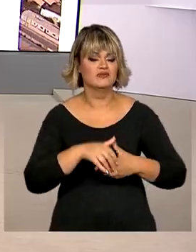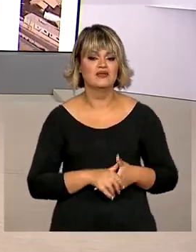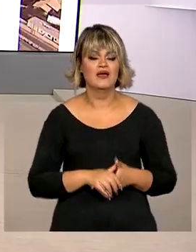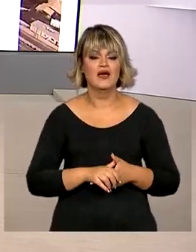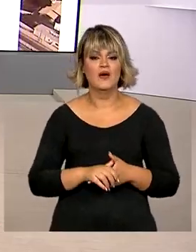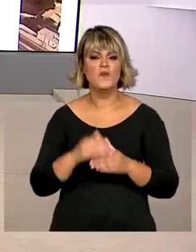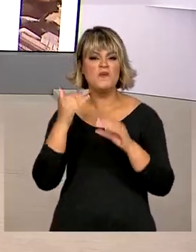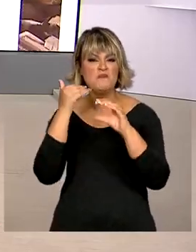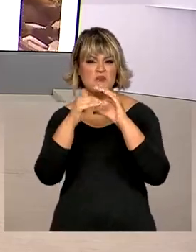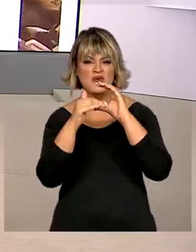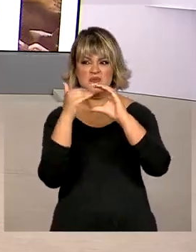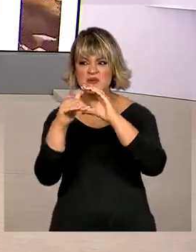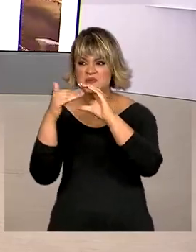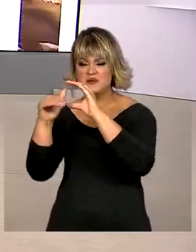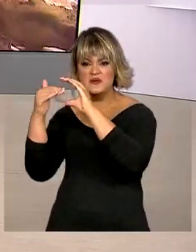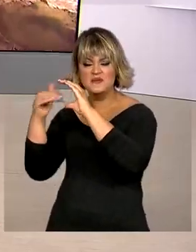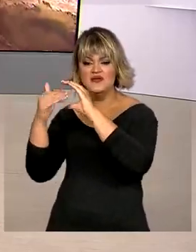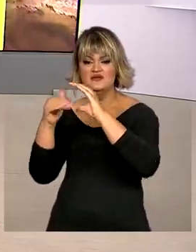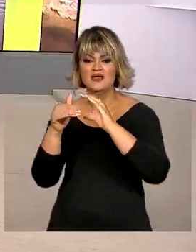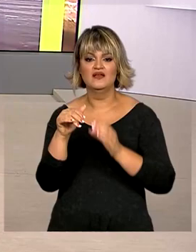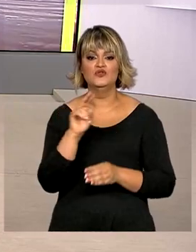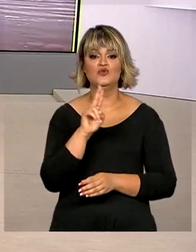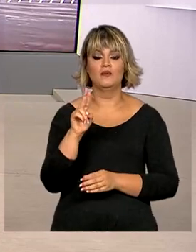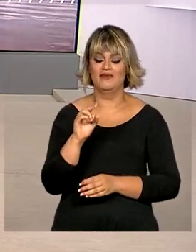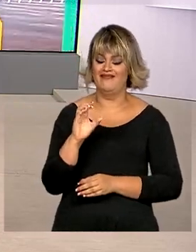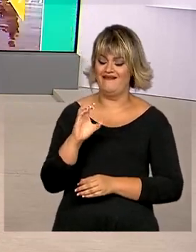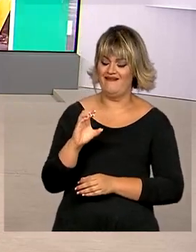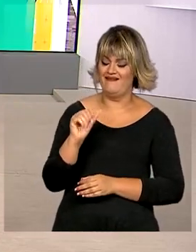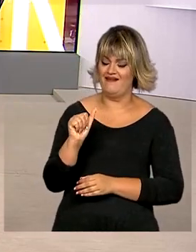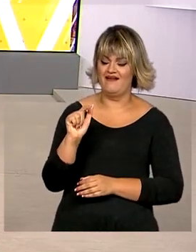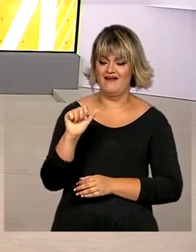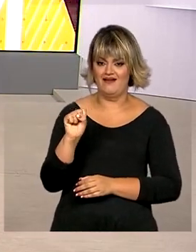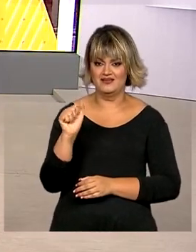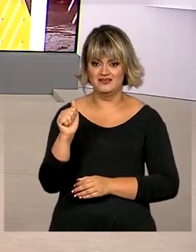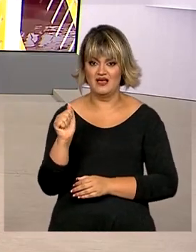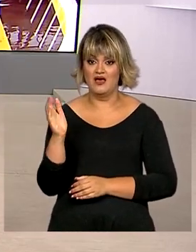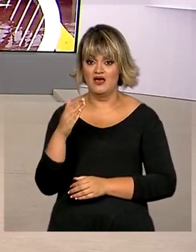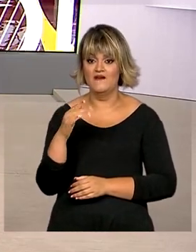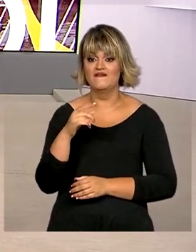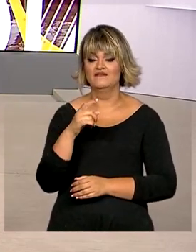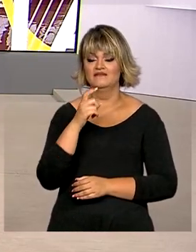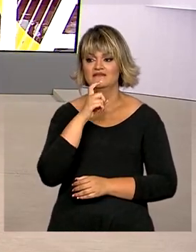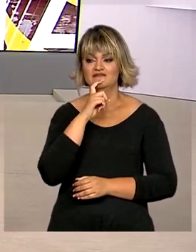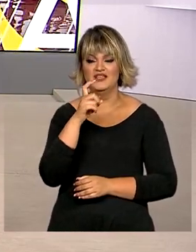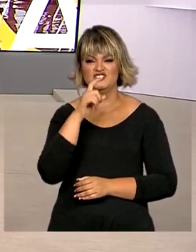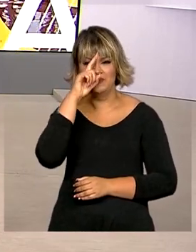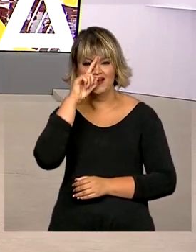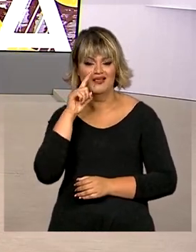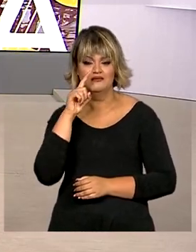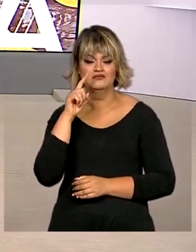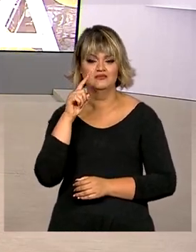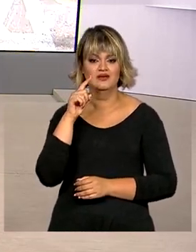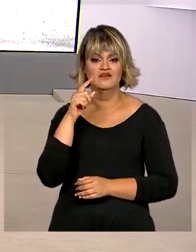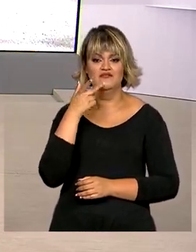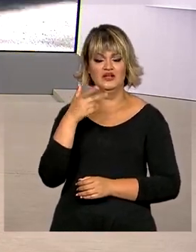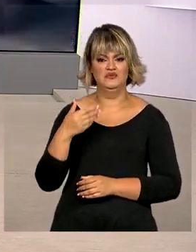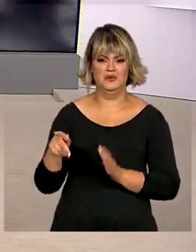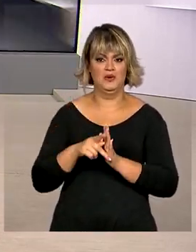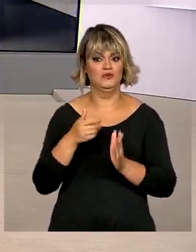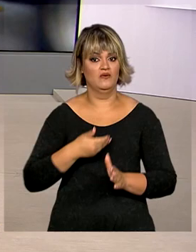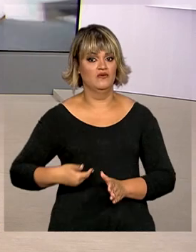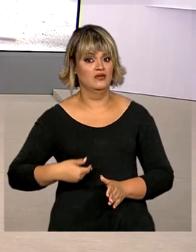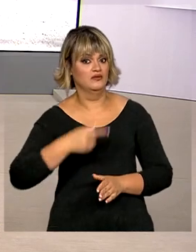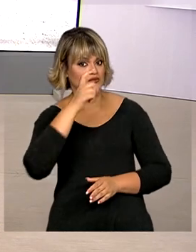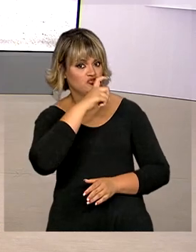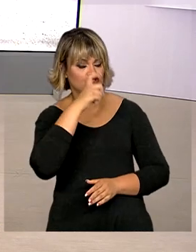falso e-mail que está sendo enviado em nome do programa Casa Verde Amarela, segundo o governo. Júlia Ballarini, em São Paulo, traz as